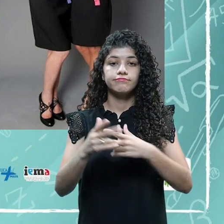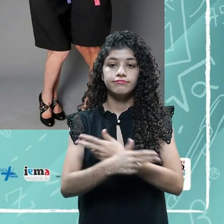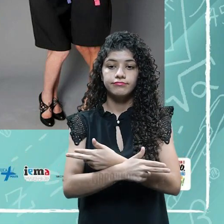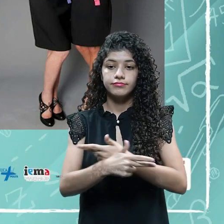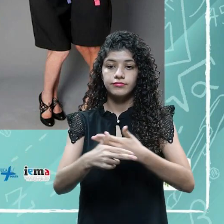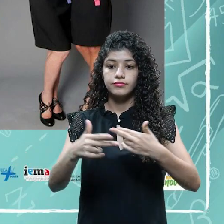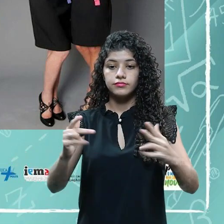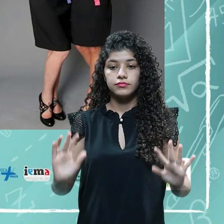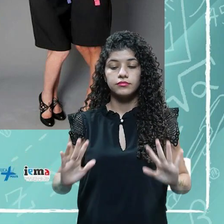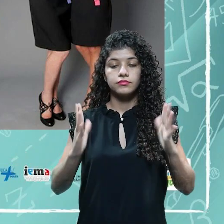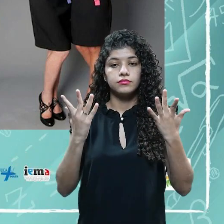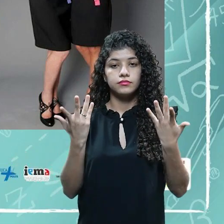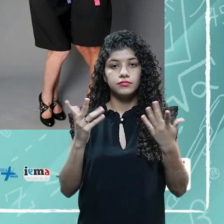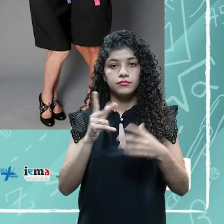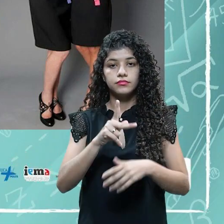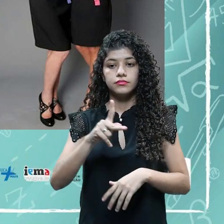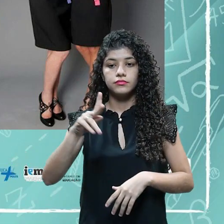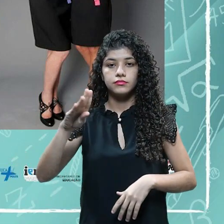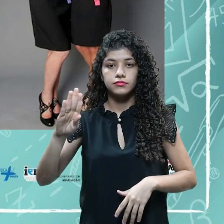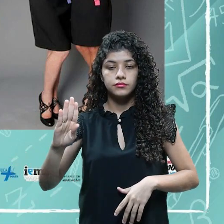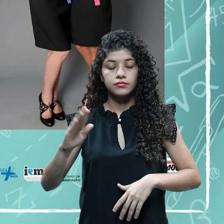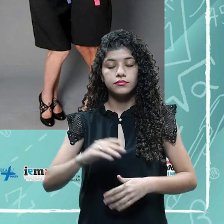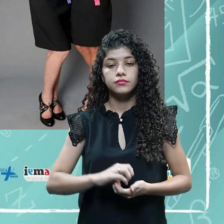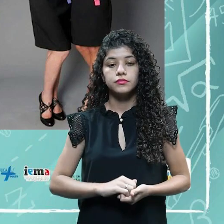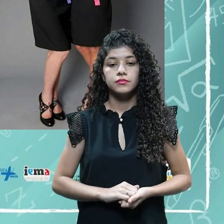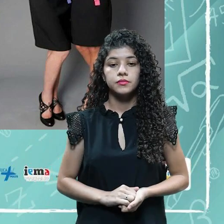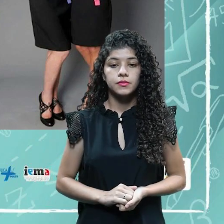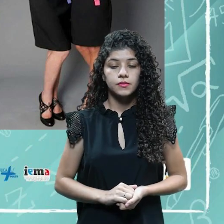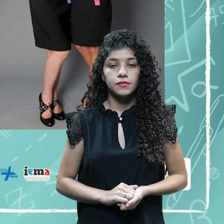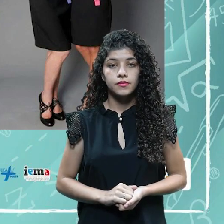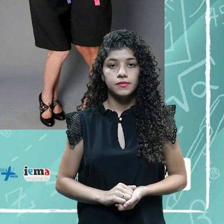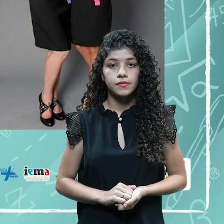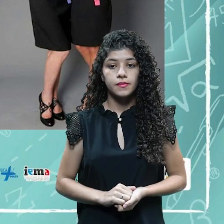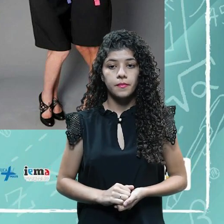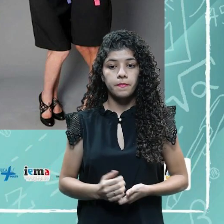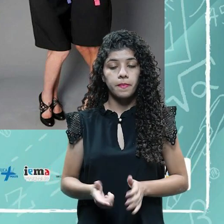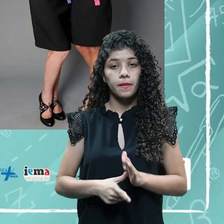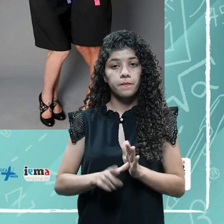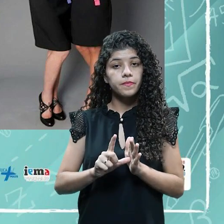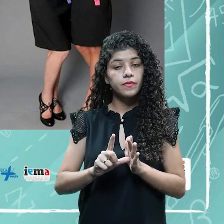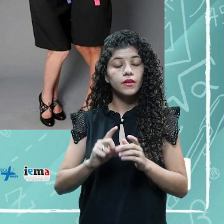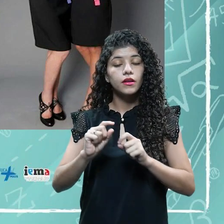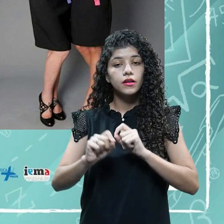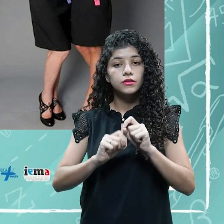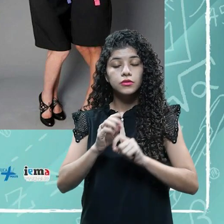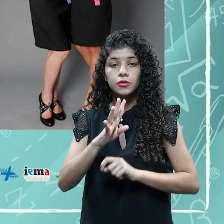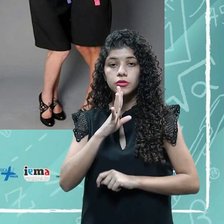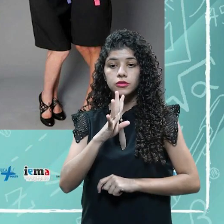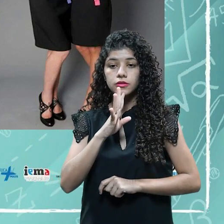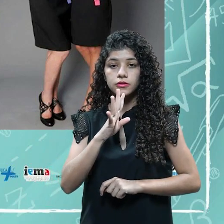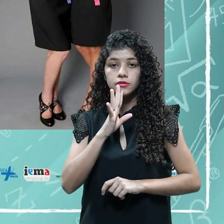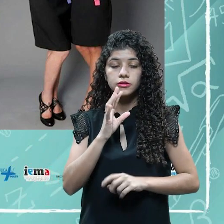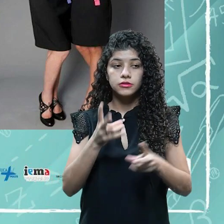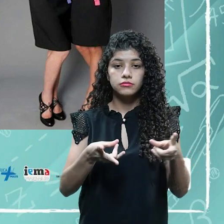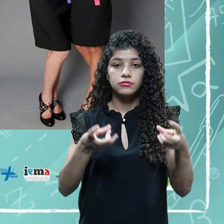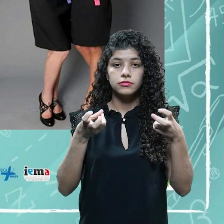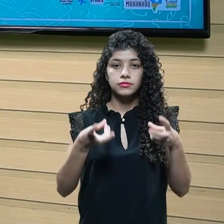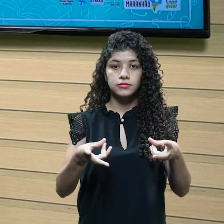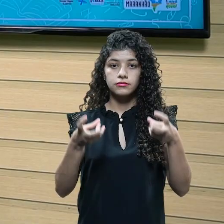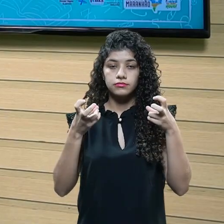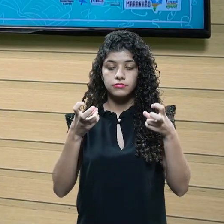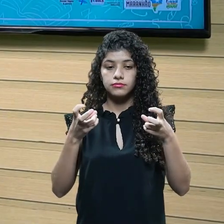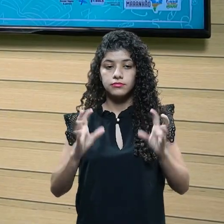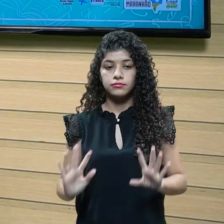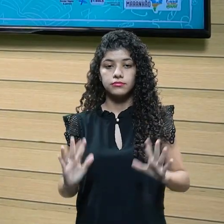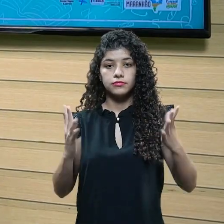públicas, ou seja, são as diretrizes pré-estabelecidas que precisam ser conhecidas e observadas em eventos.